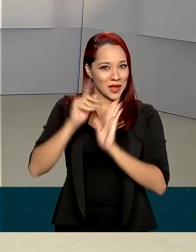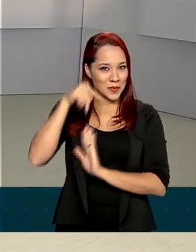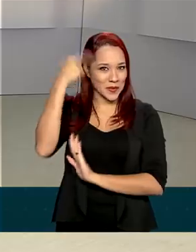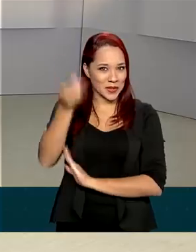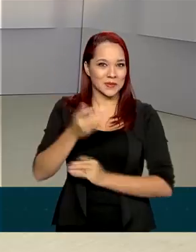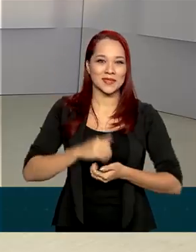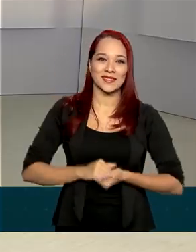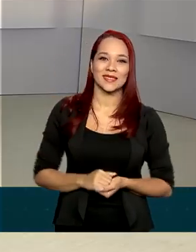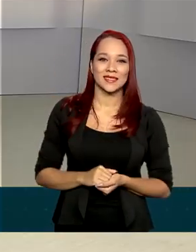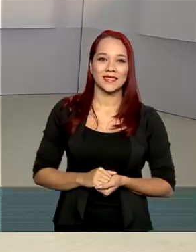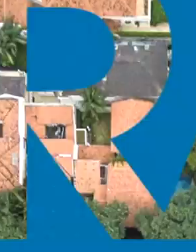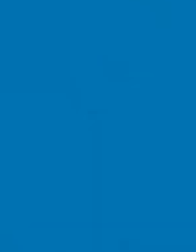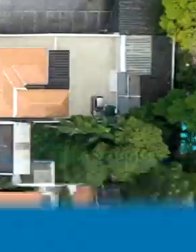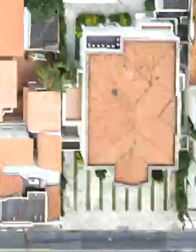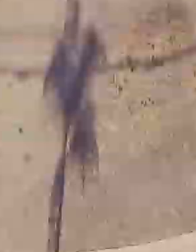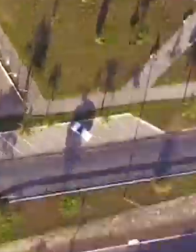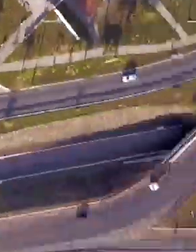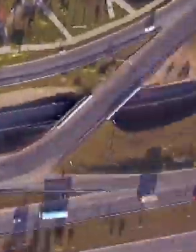a próxima edição.